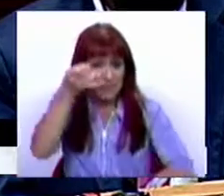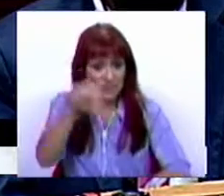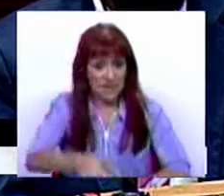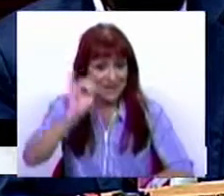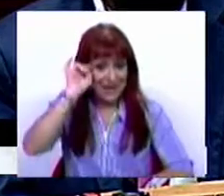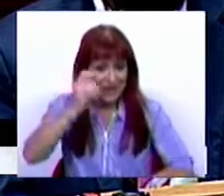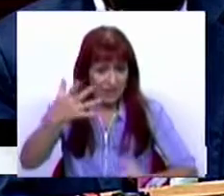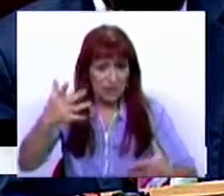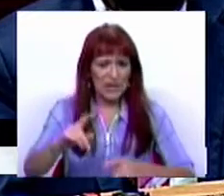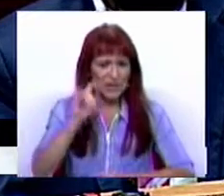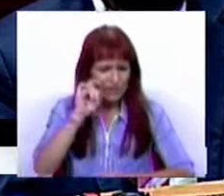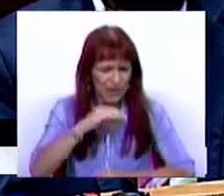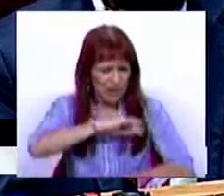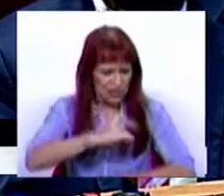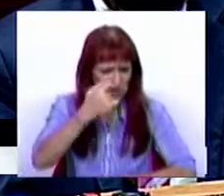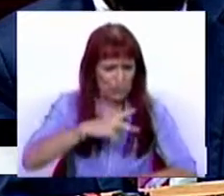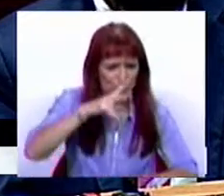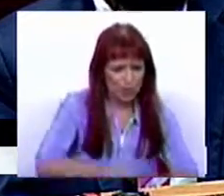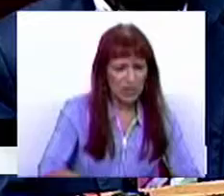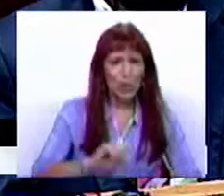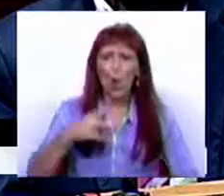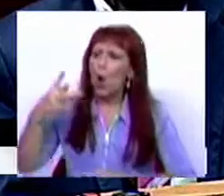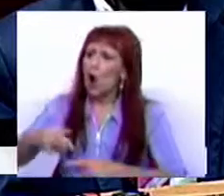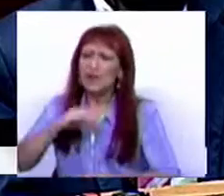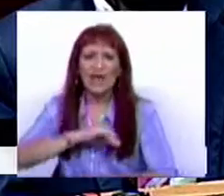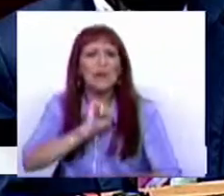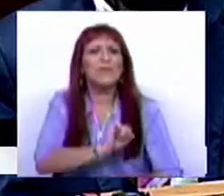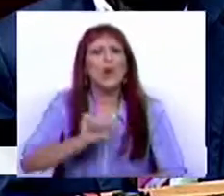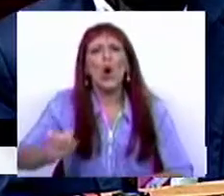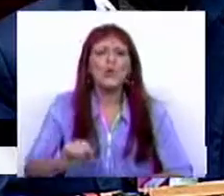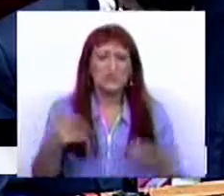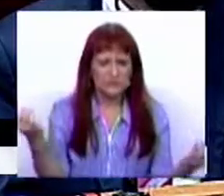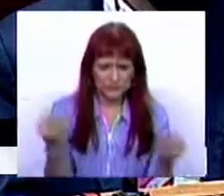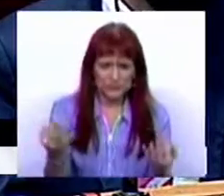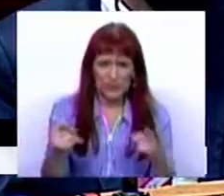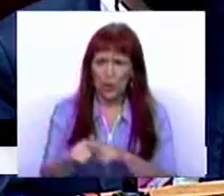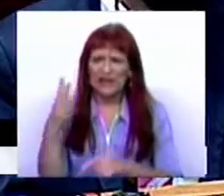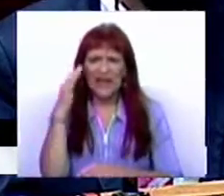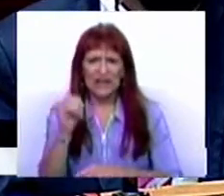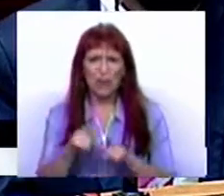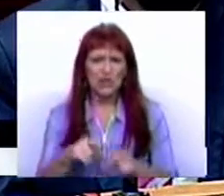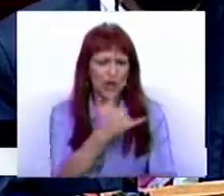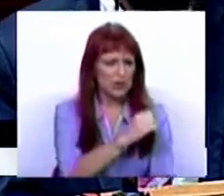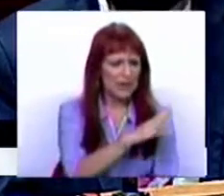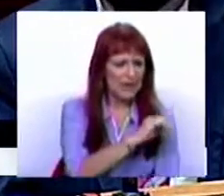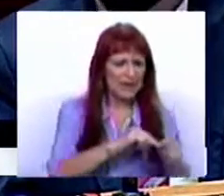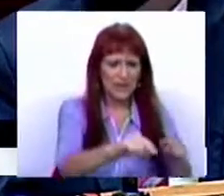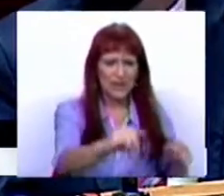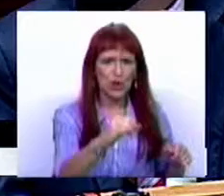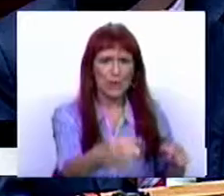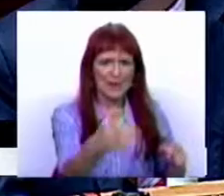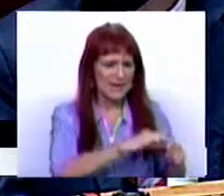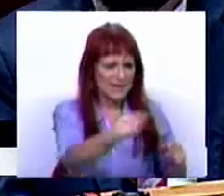crise defendendo o rendimento dos portugueses ou aportar o seu rendimento. Sim, foi isso que tentaram entre 2010 e